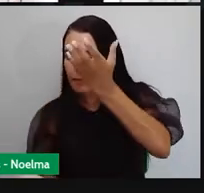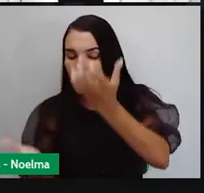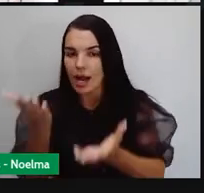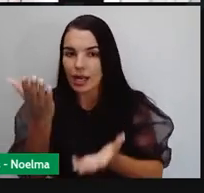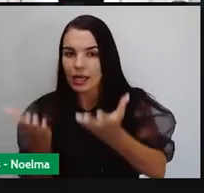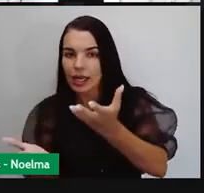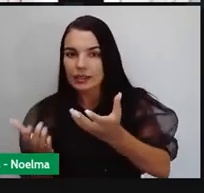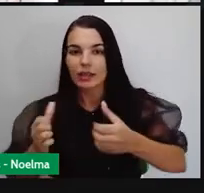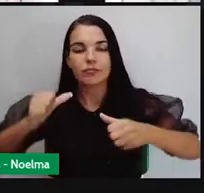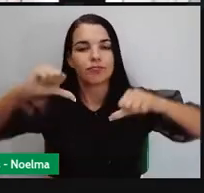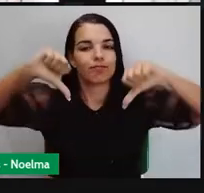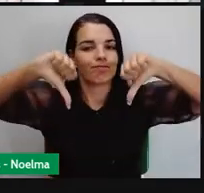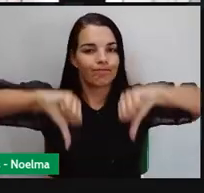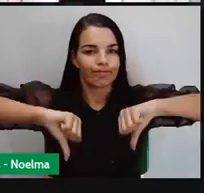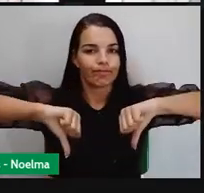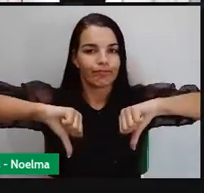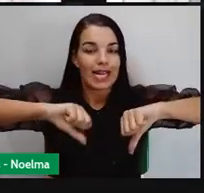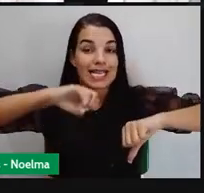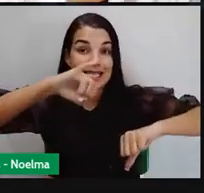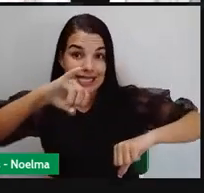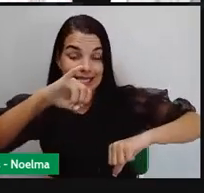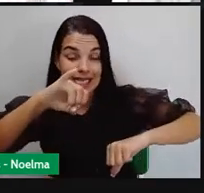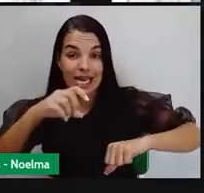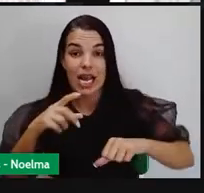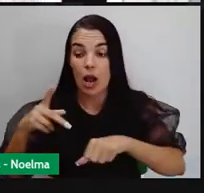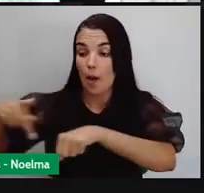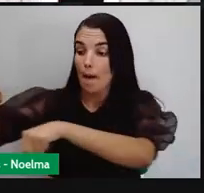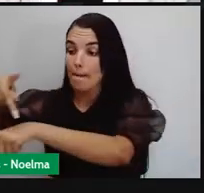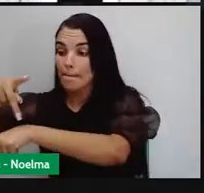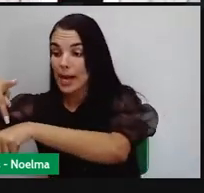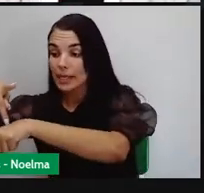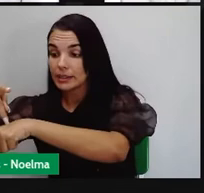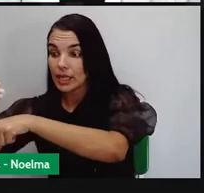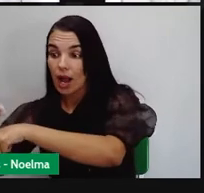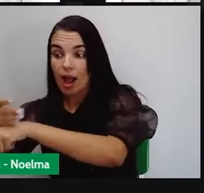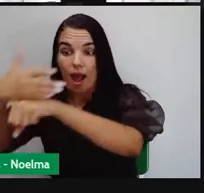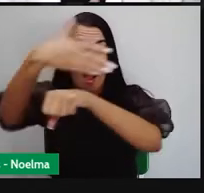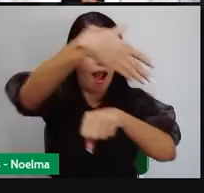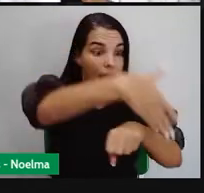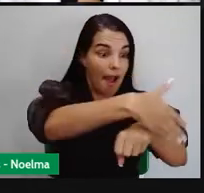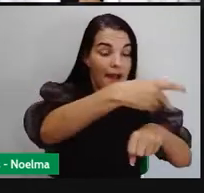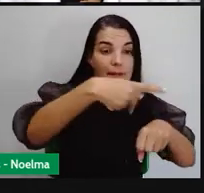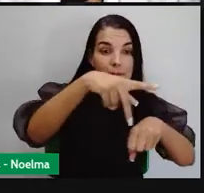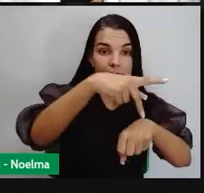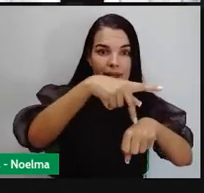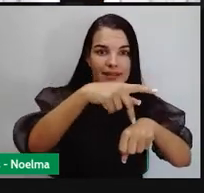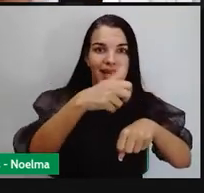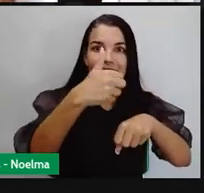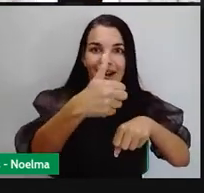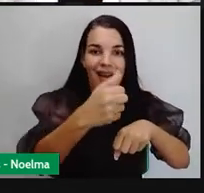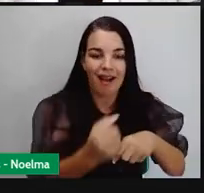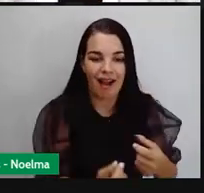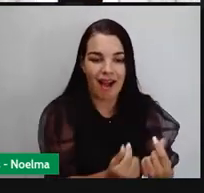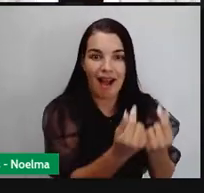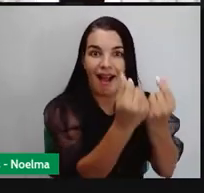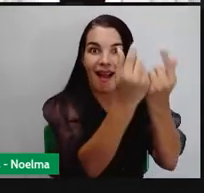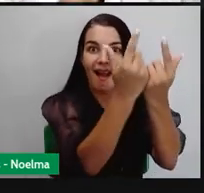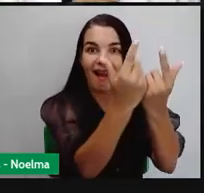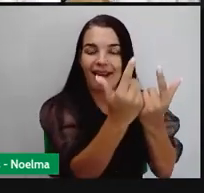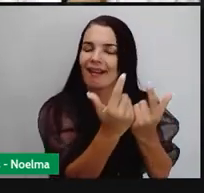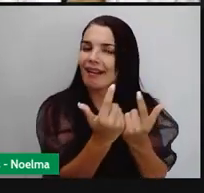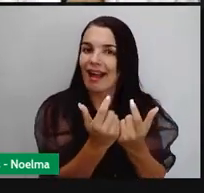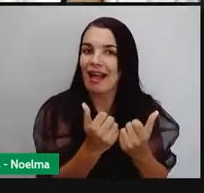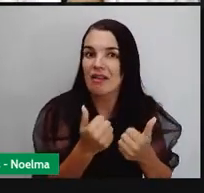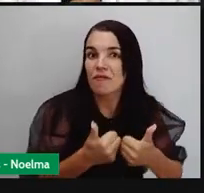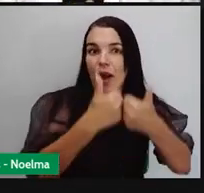negativa. À medida que a riqueza chega no país, a balança comercial fica positiva. Como uma balança mesmo?